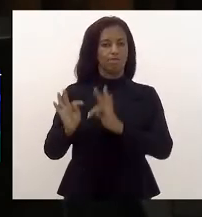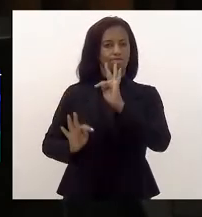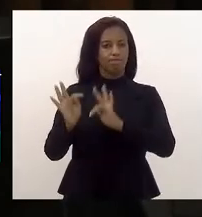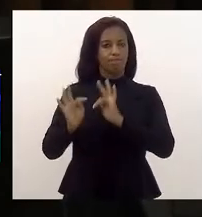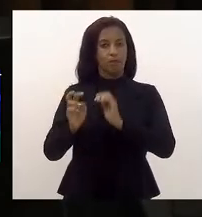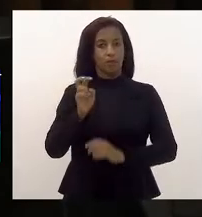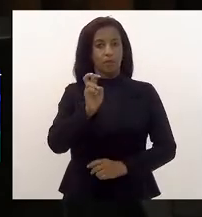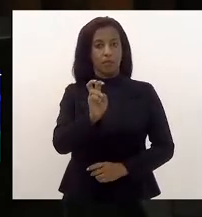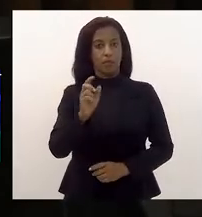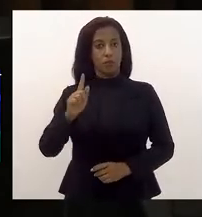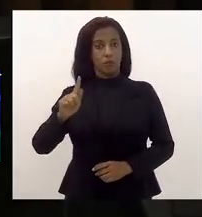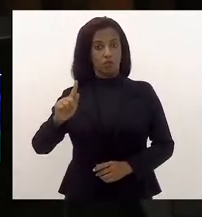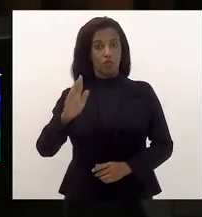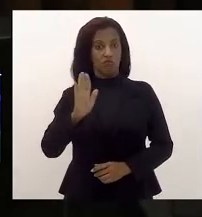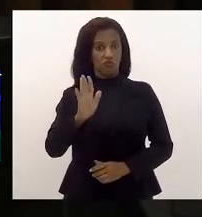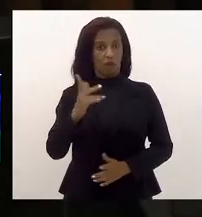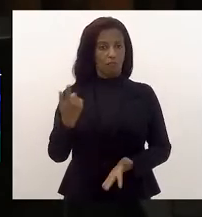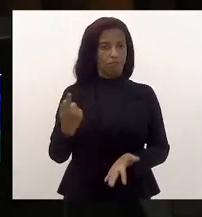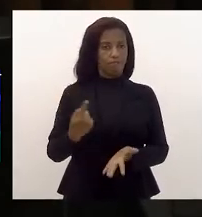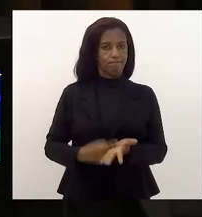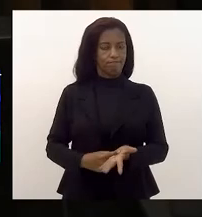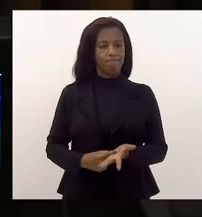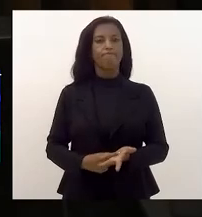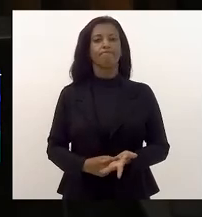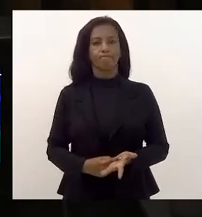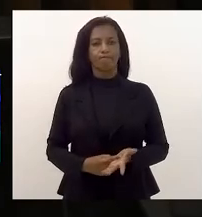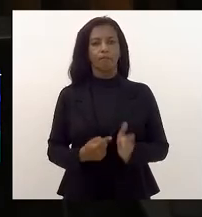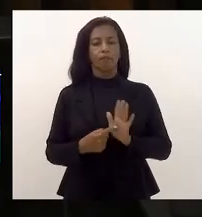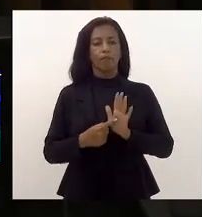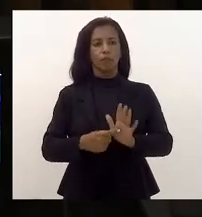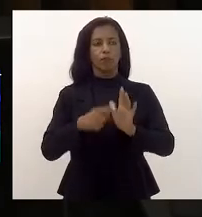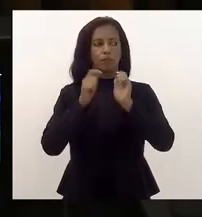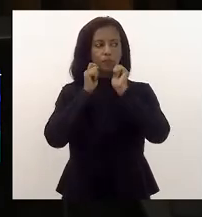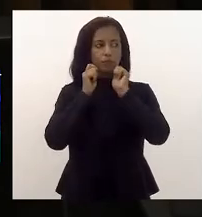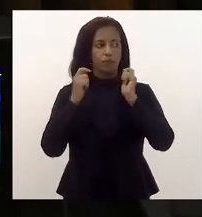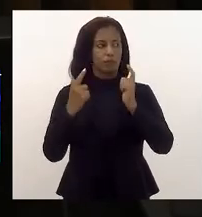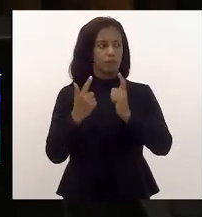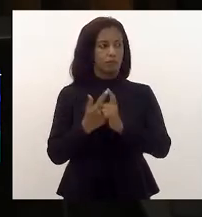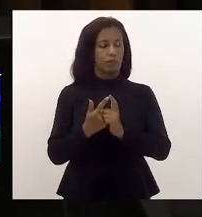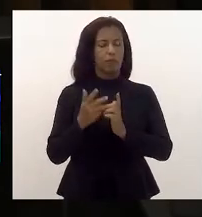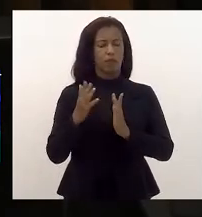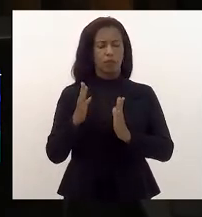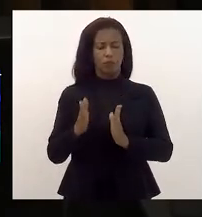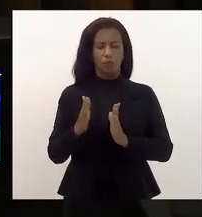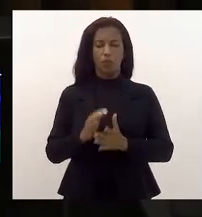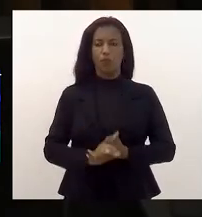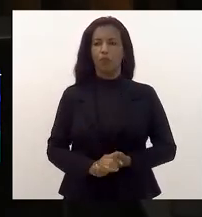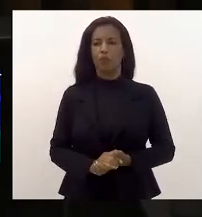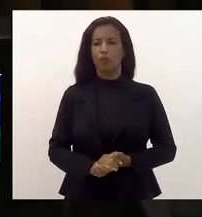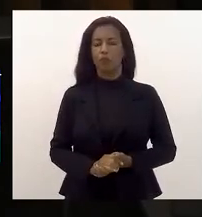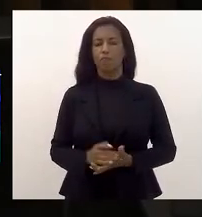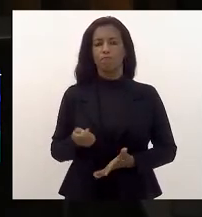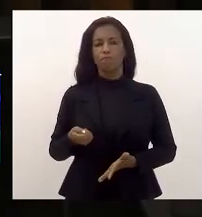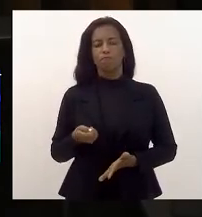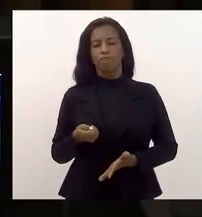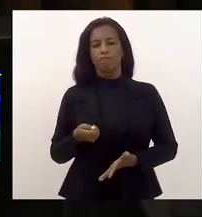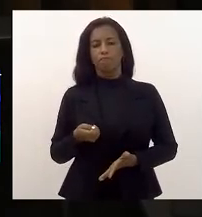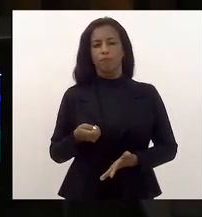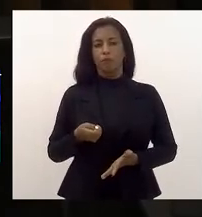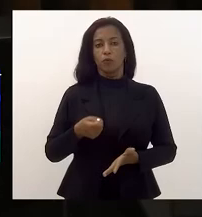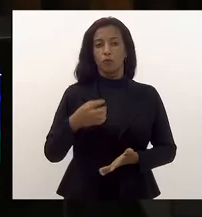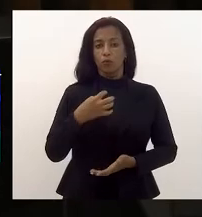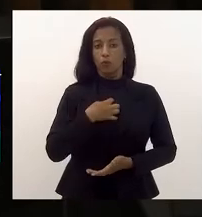Está feito o registro. Mostrar que a Assembleia Legislativa foi vanguarda no sentido de que,